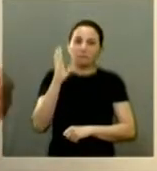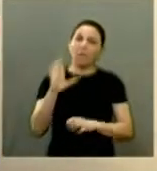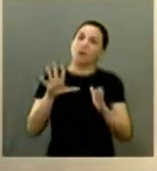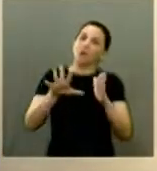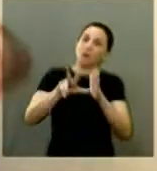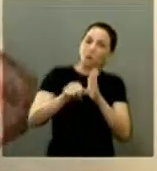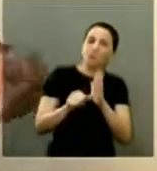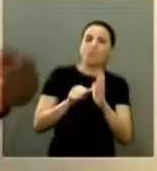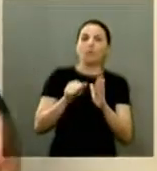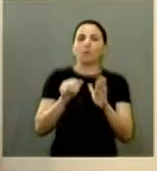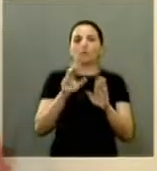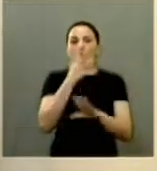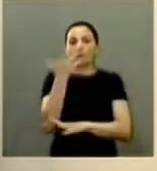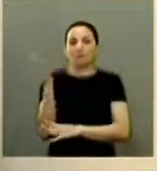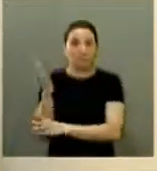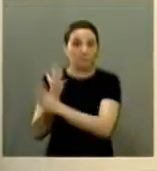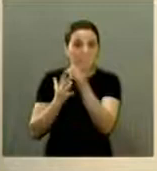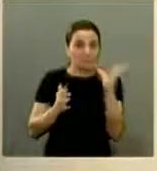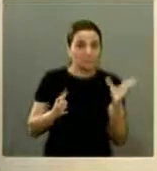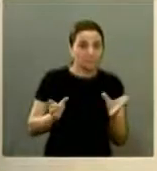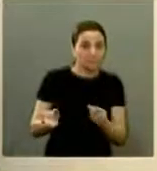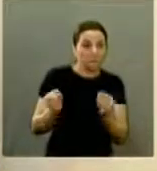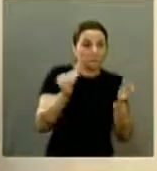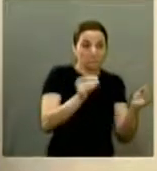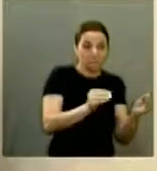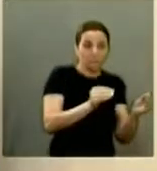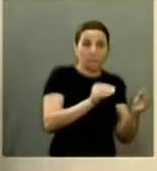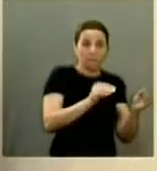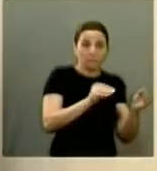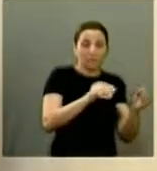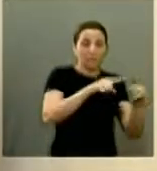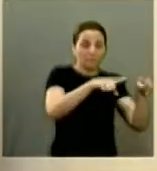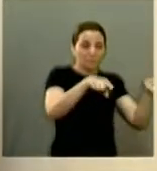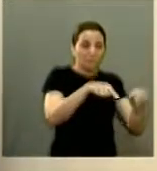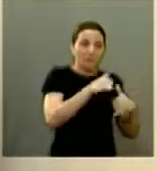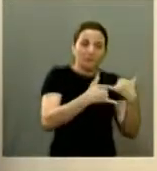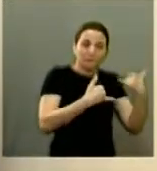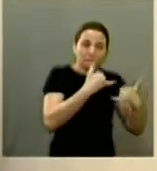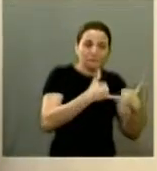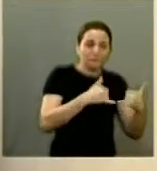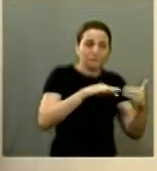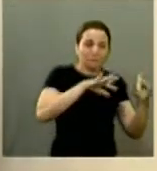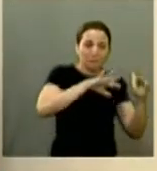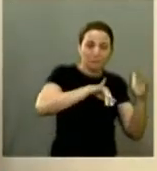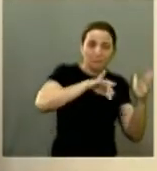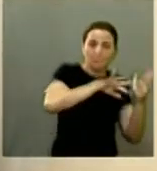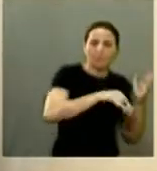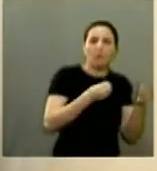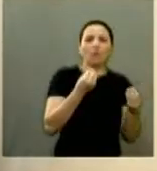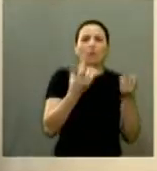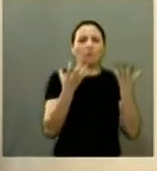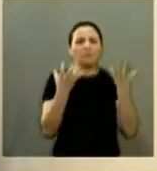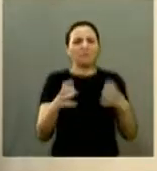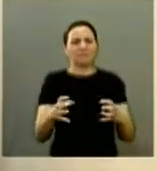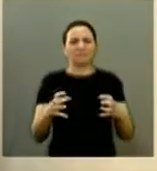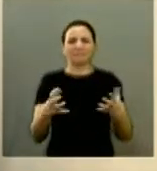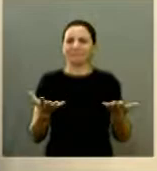roubou da praça e levou para a área de lazer com piscina então é uma coisa assim que não dá para aceitar